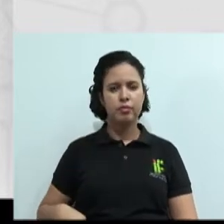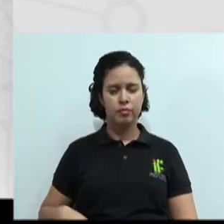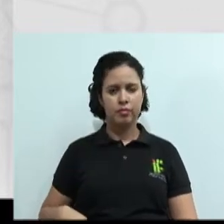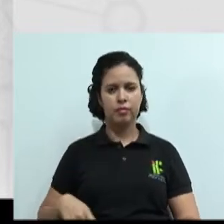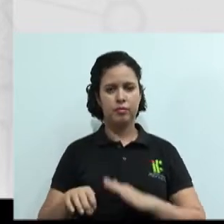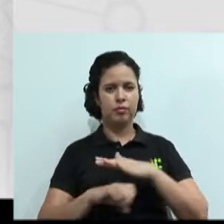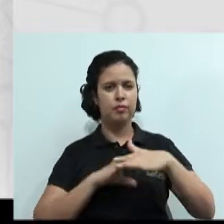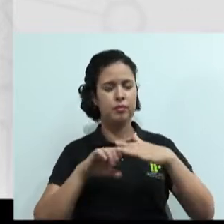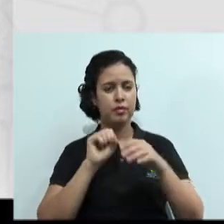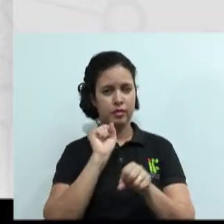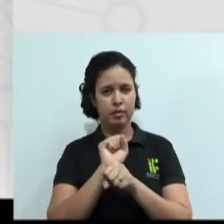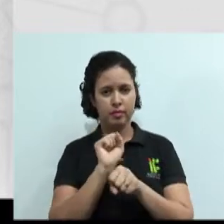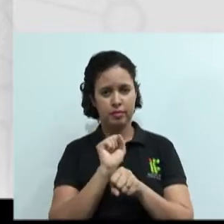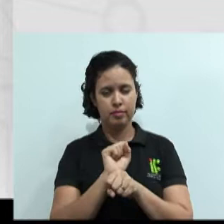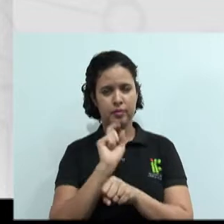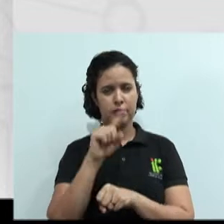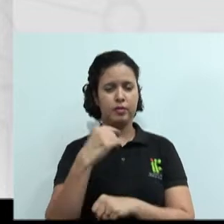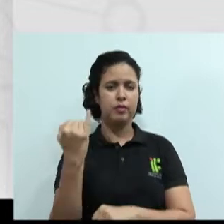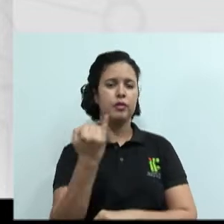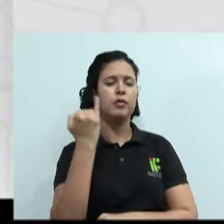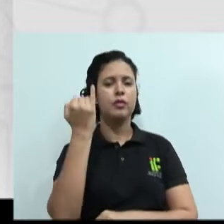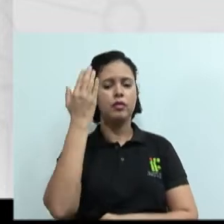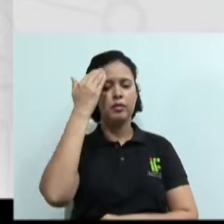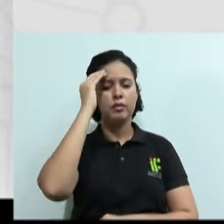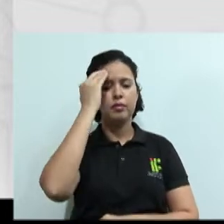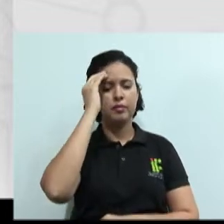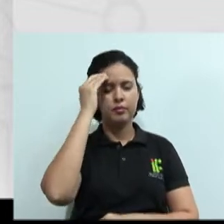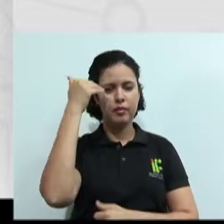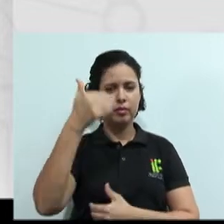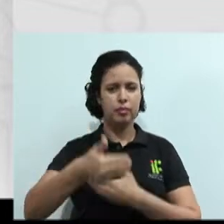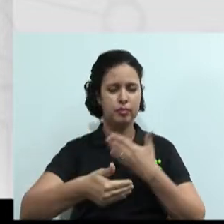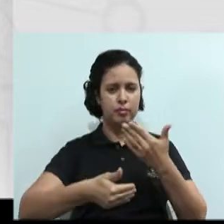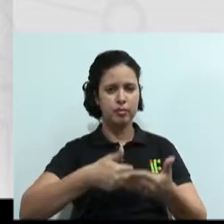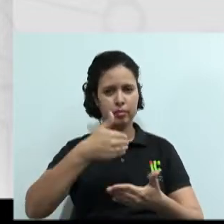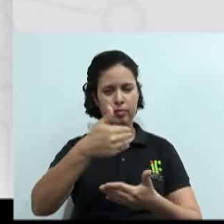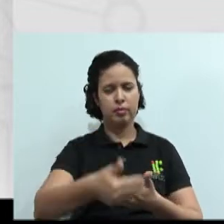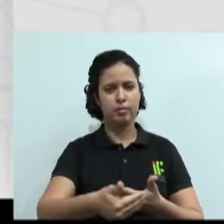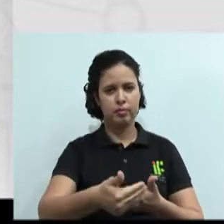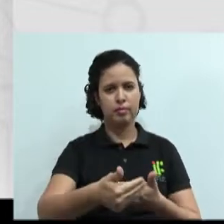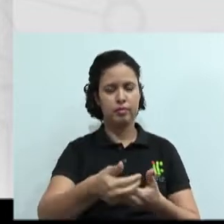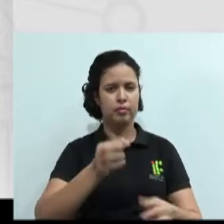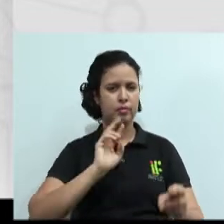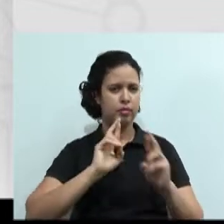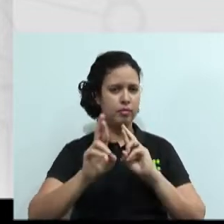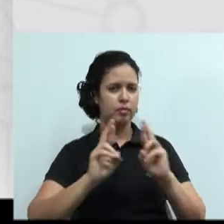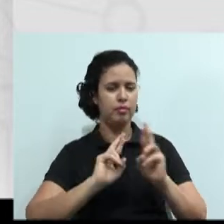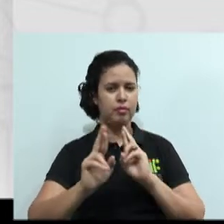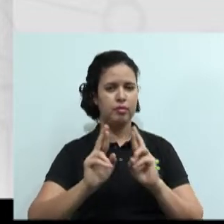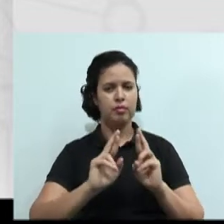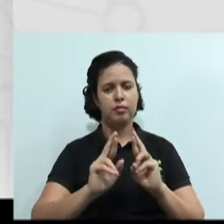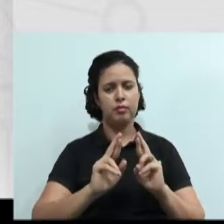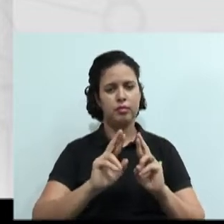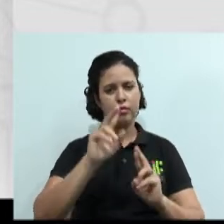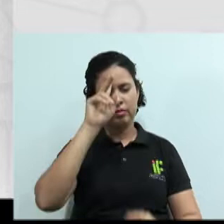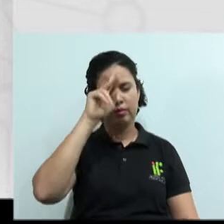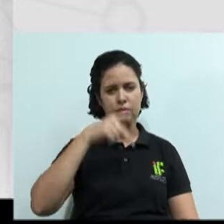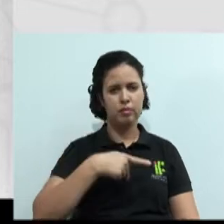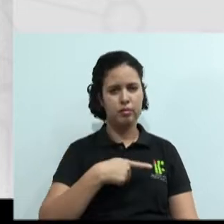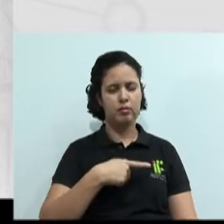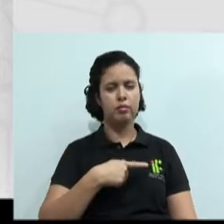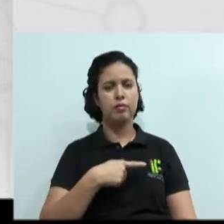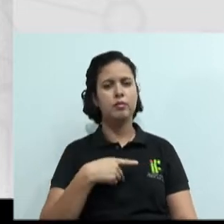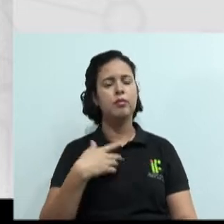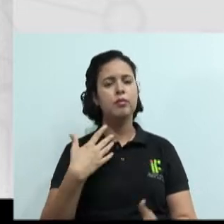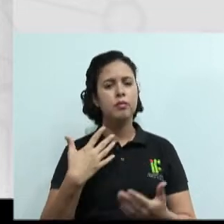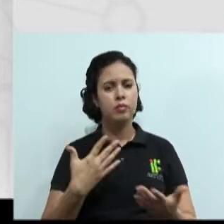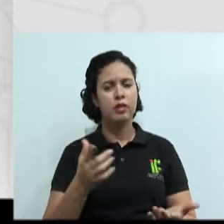Por isso que é importante aí a questão de nós entendermos o processo das relações pessoais. E, é claro, também isso